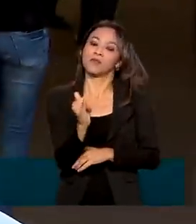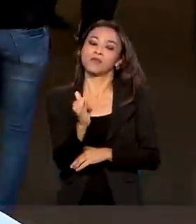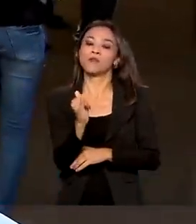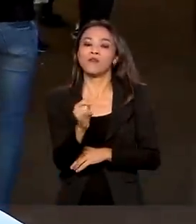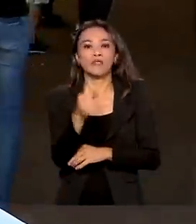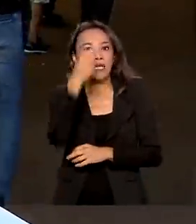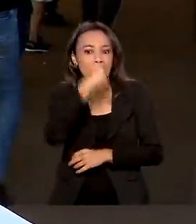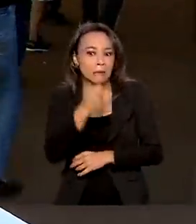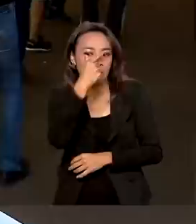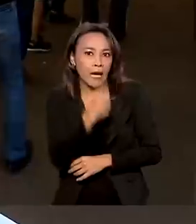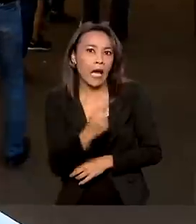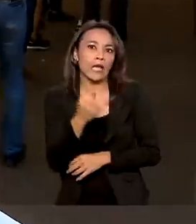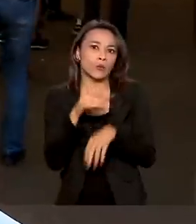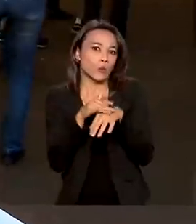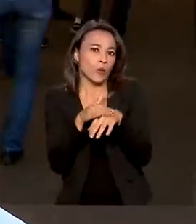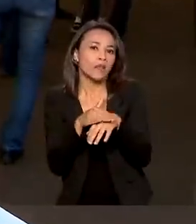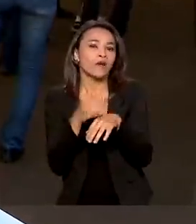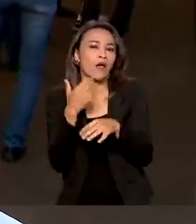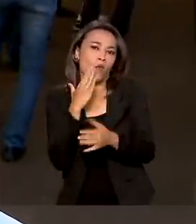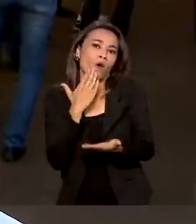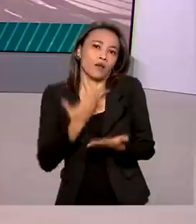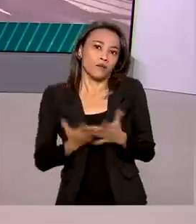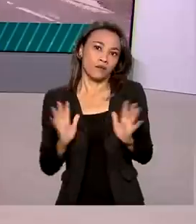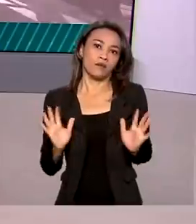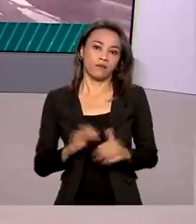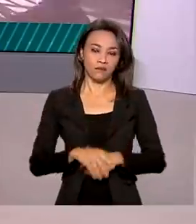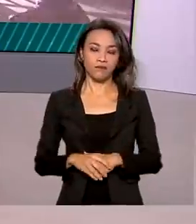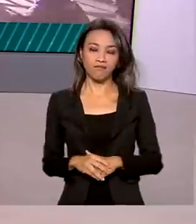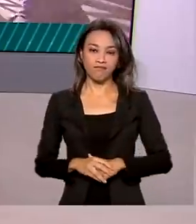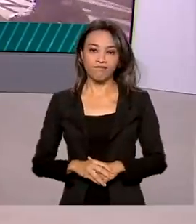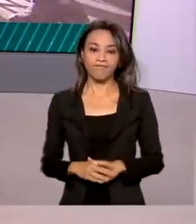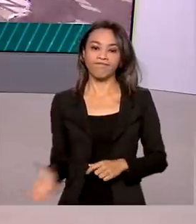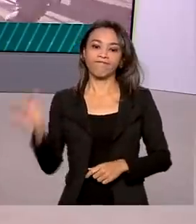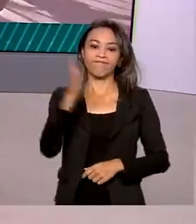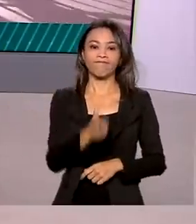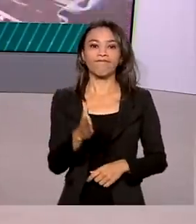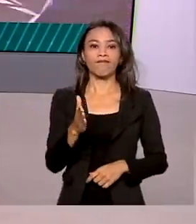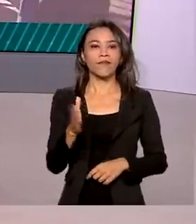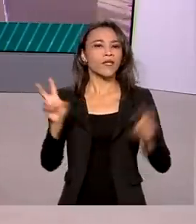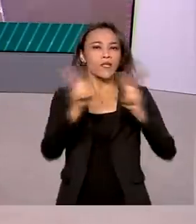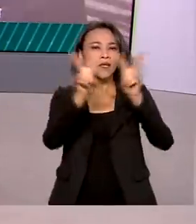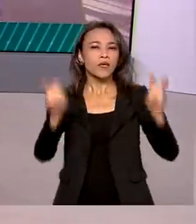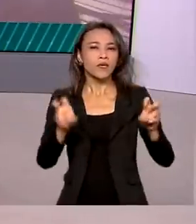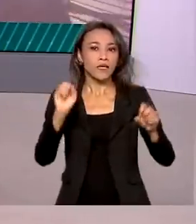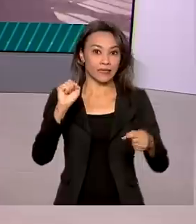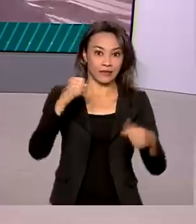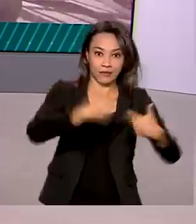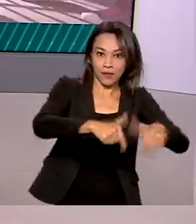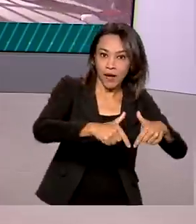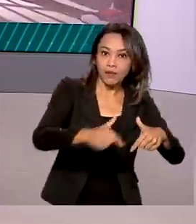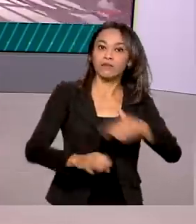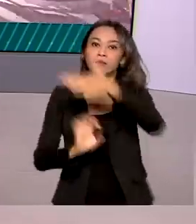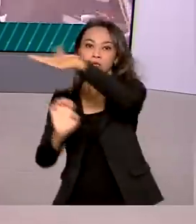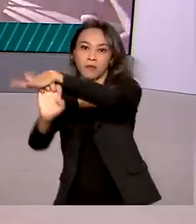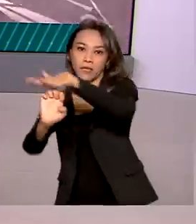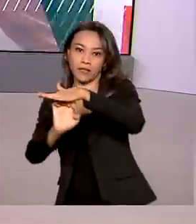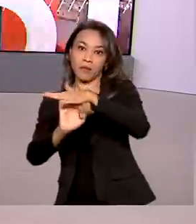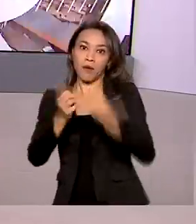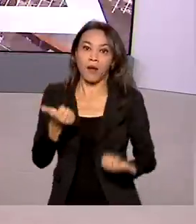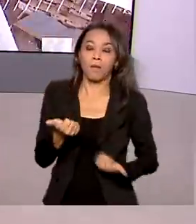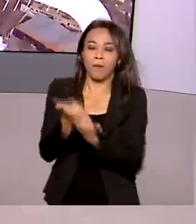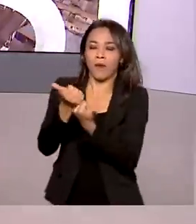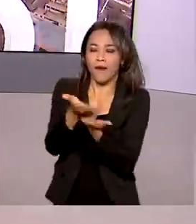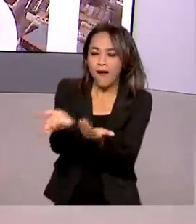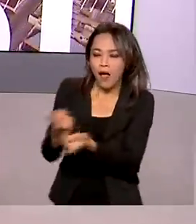gripado, muito doente, aí eu acredito. Vamos falar de empregos e empresas. Para fortalecer os pequenos